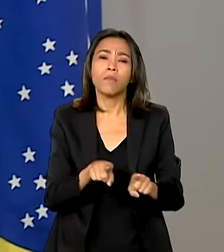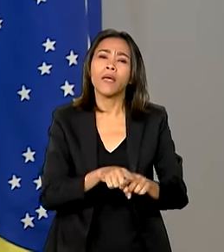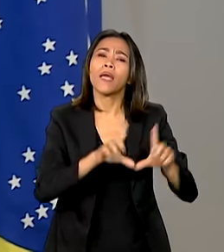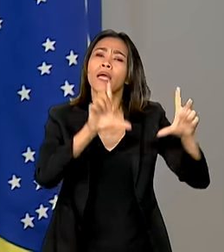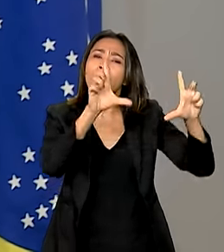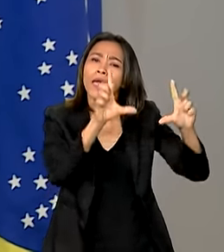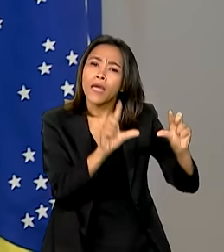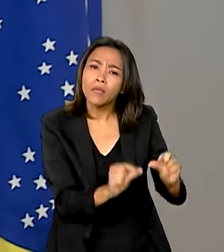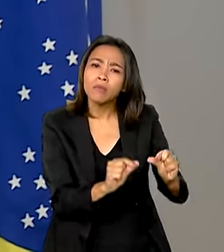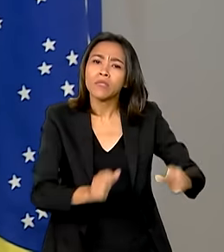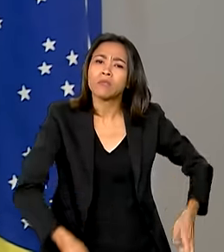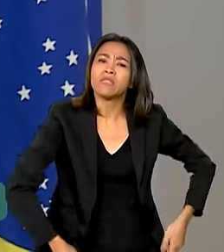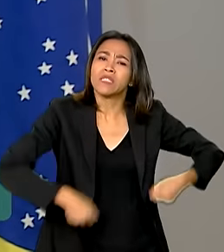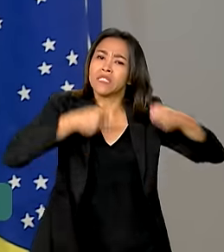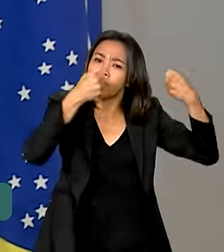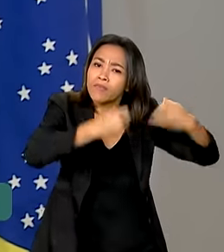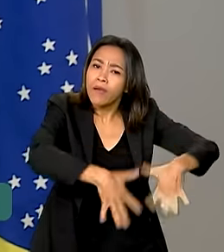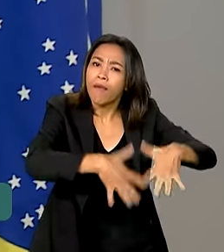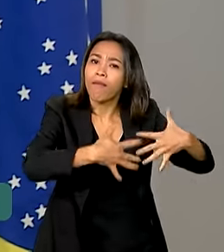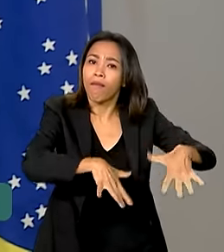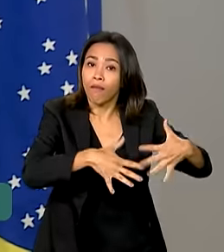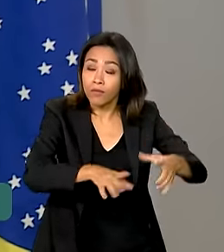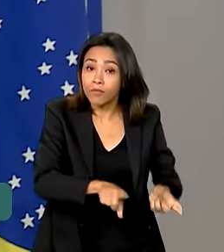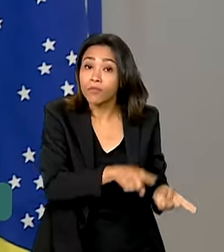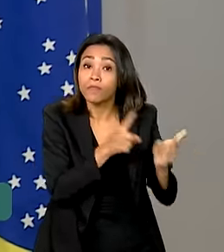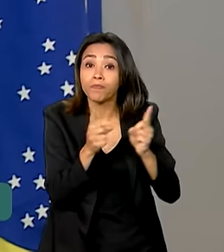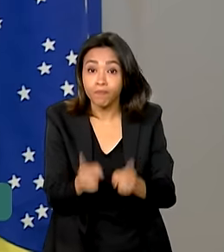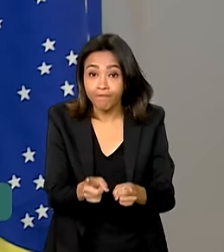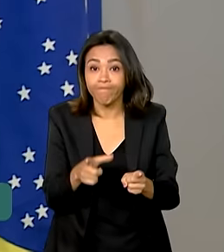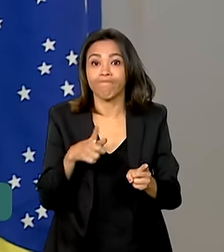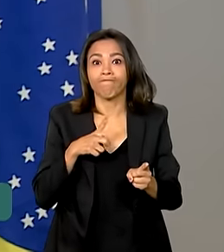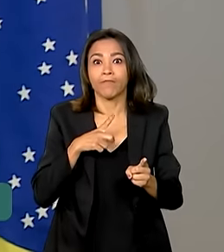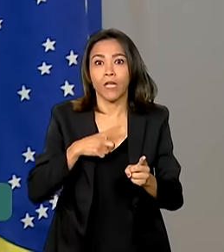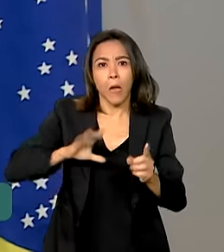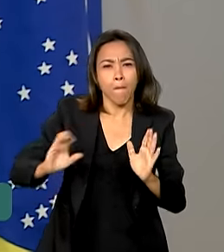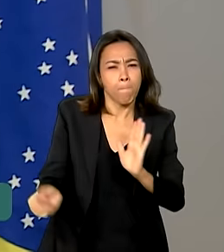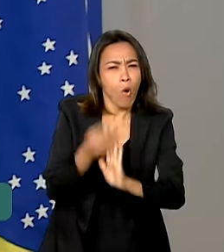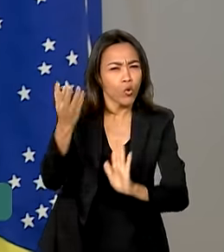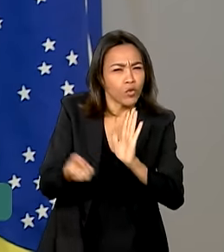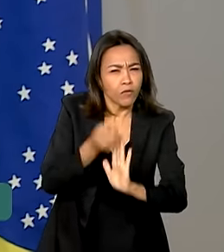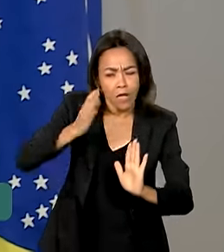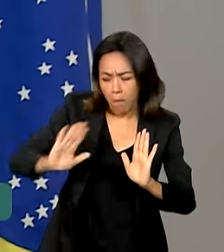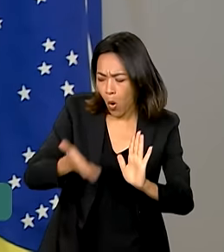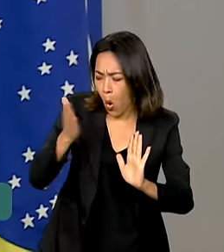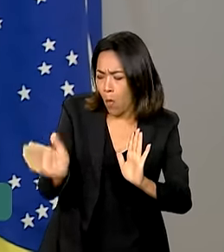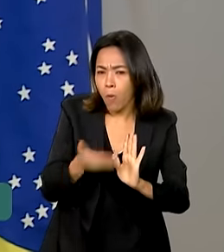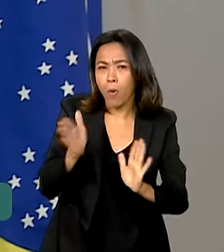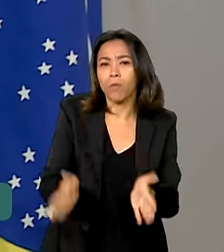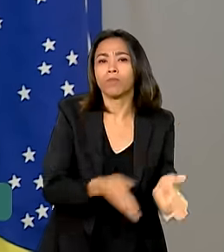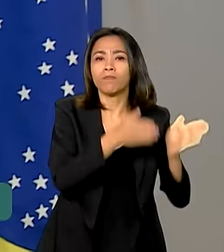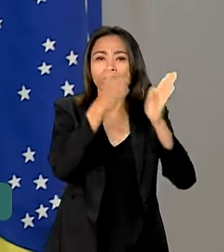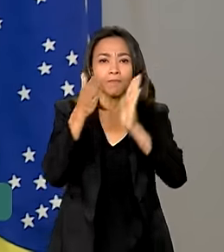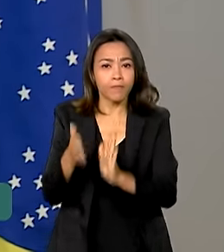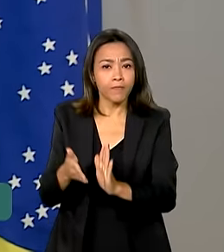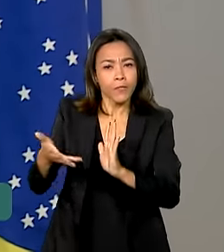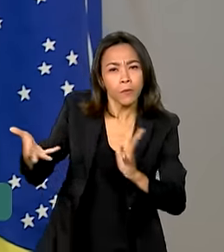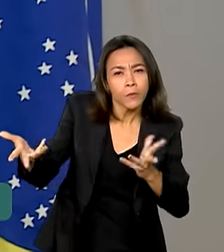de custos, aumento de produtividade, eficiência